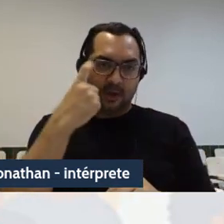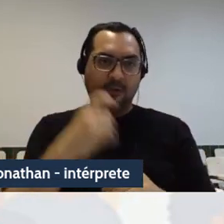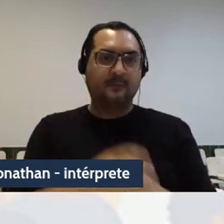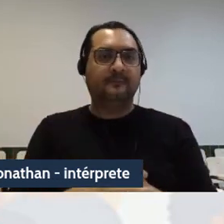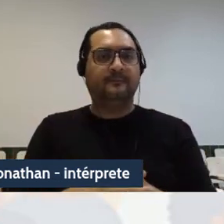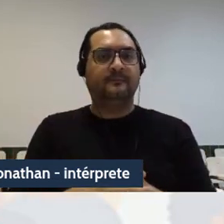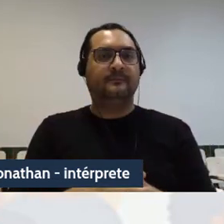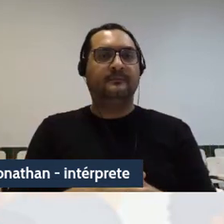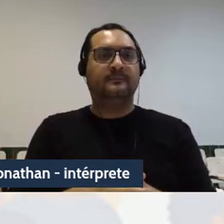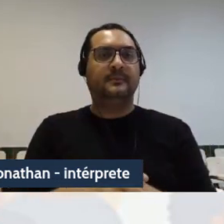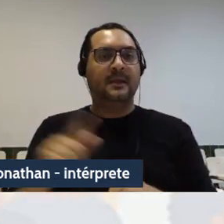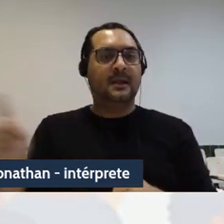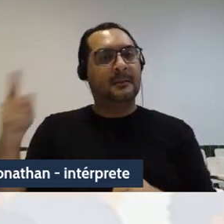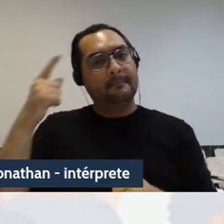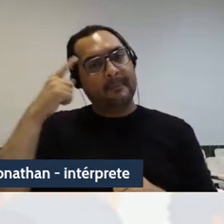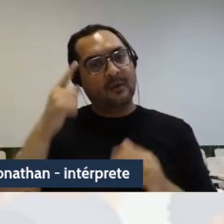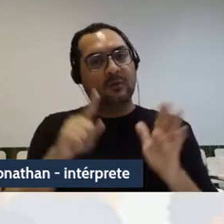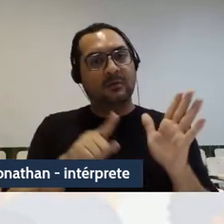perguntava,